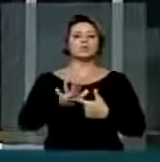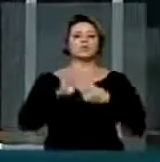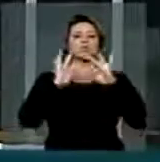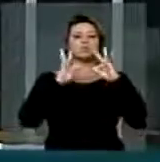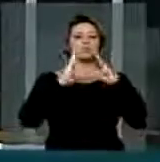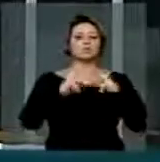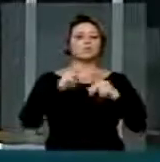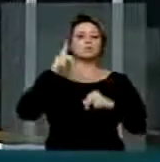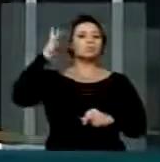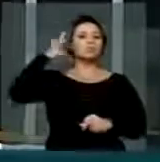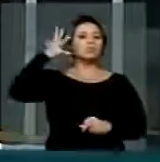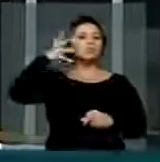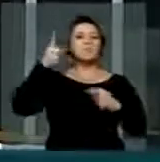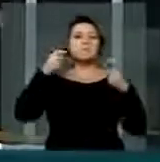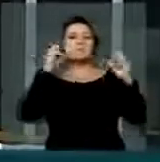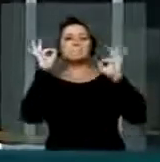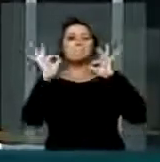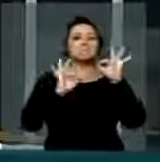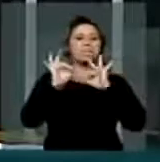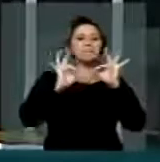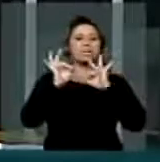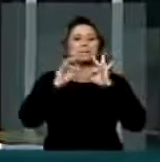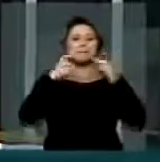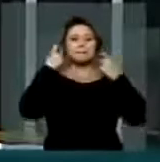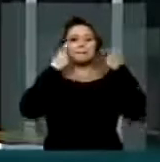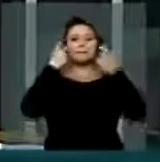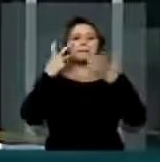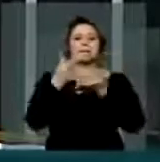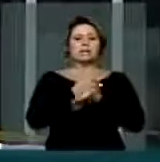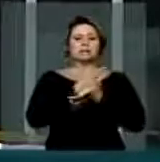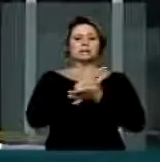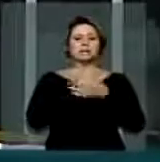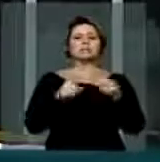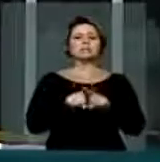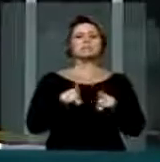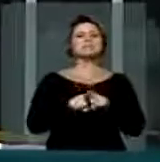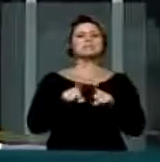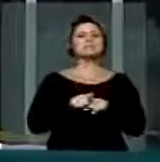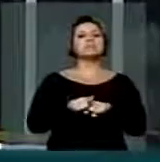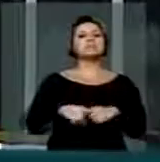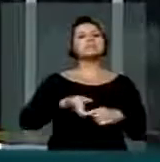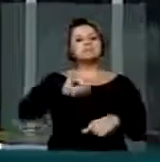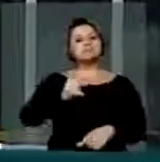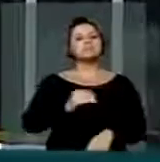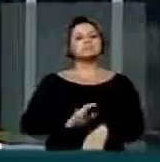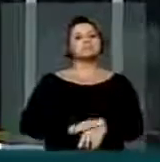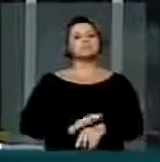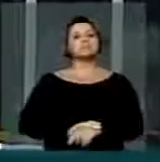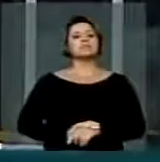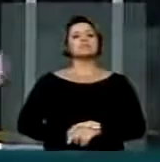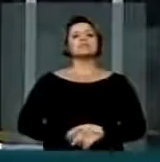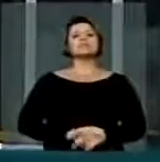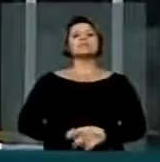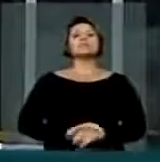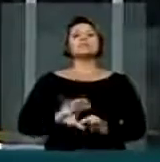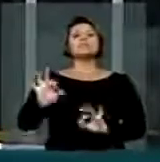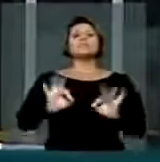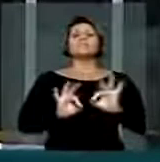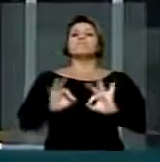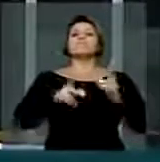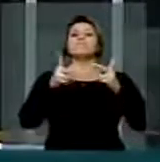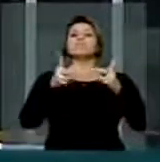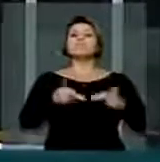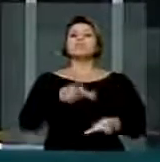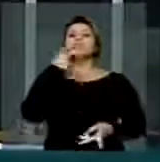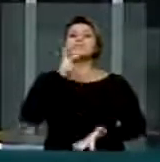os parlamentares que têm preocupação com esse episódio que ocorreu em Santa Maria, possamos extrair desta Casa, deste Parlamento, um projeto que